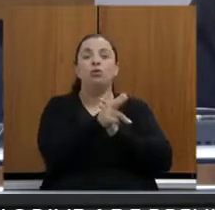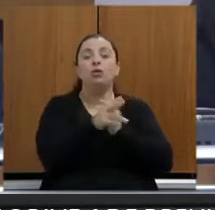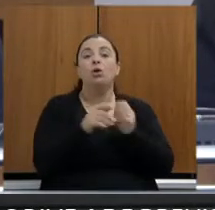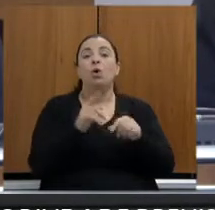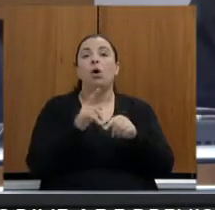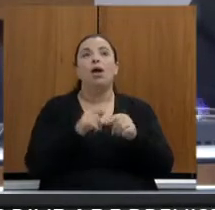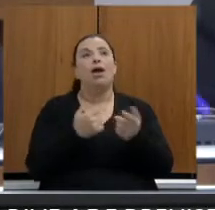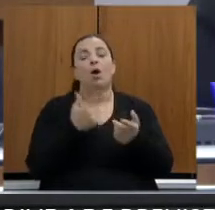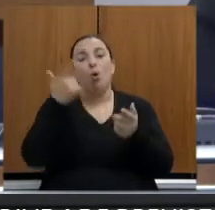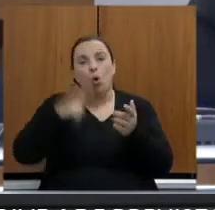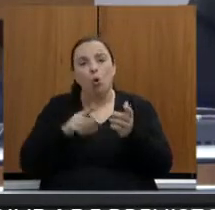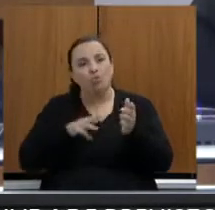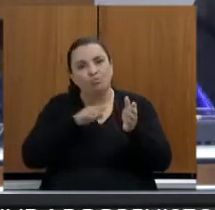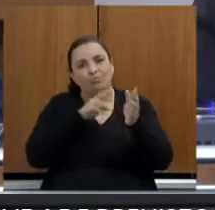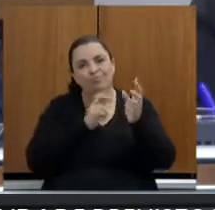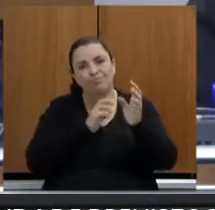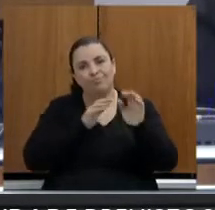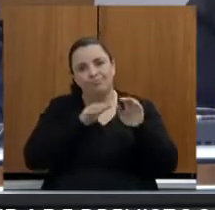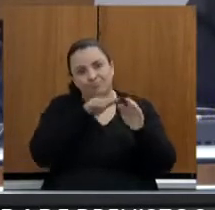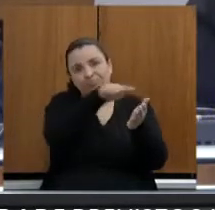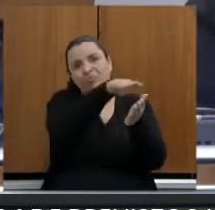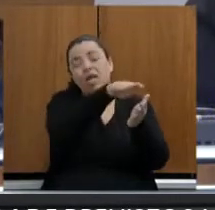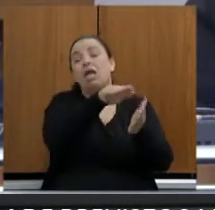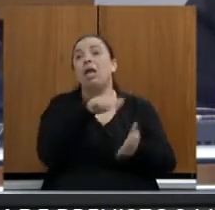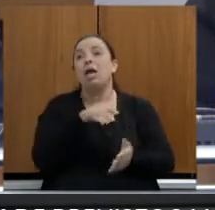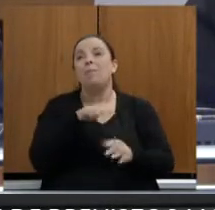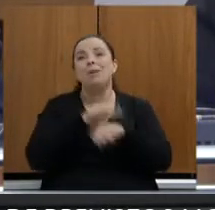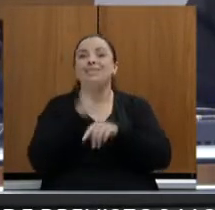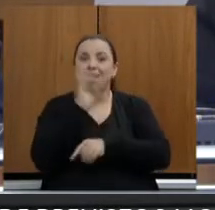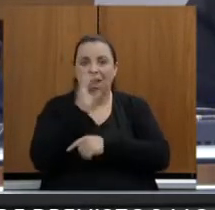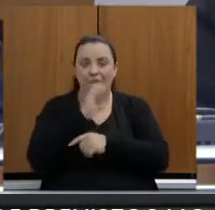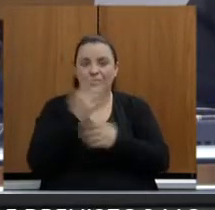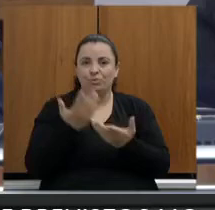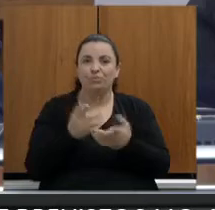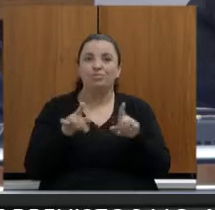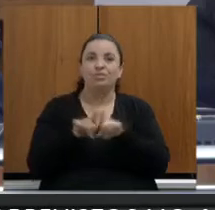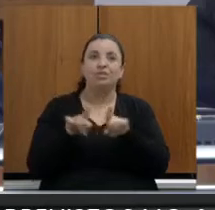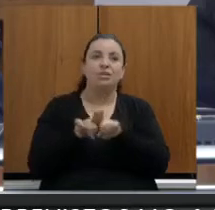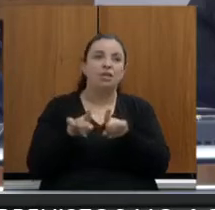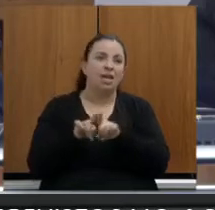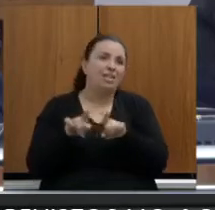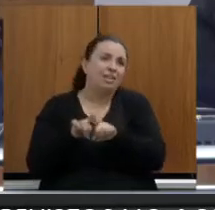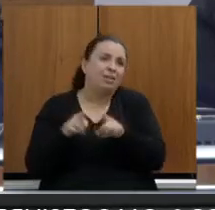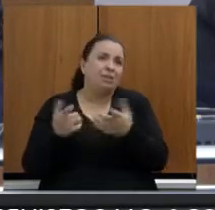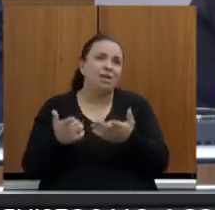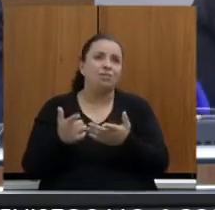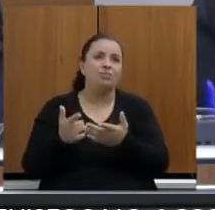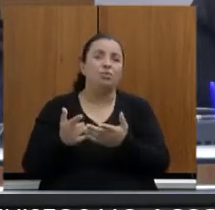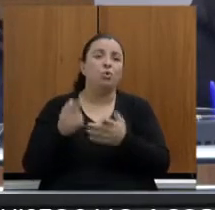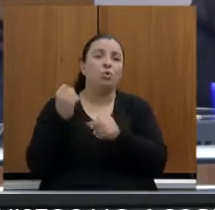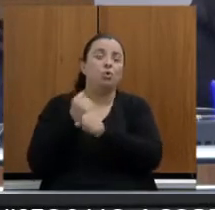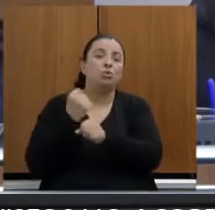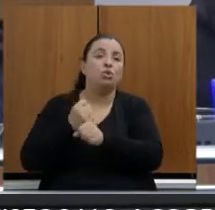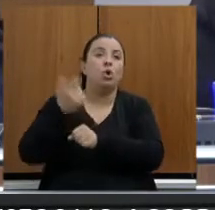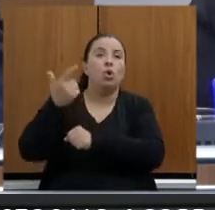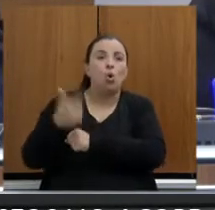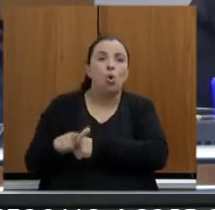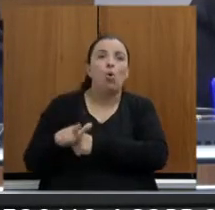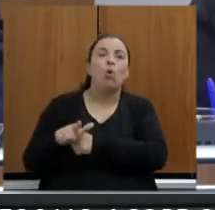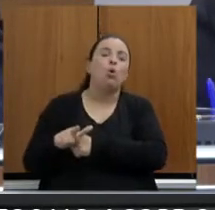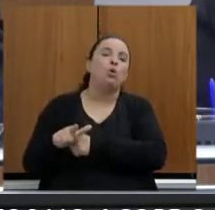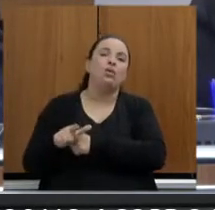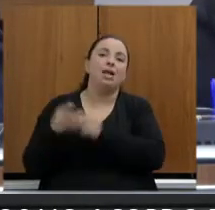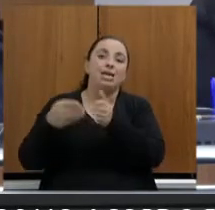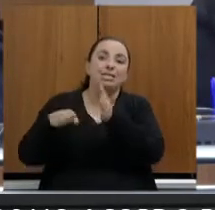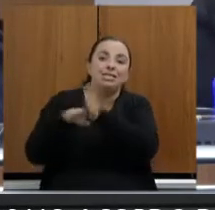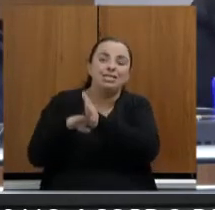Revitalizar as linhas, construir mais duas estações na linha 1, construir todas as estações da